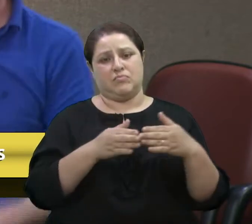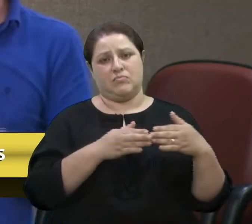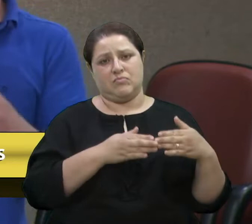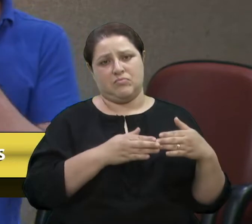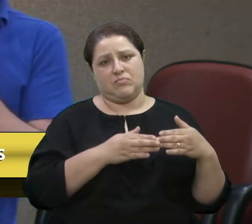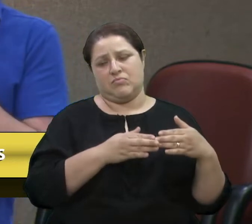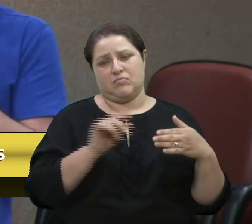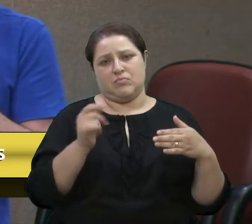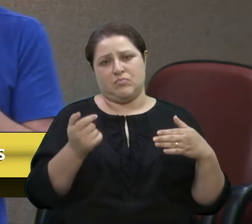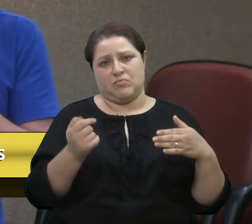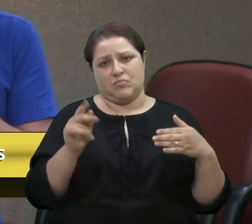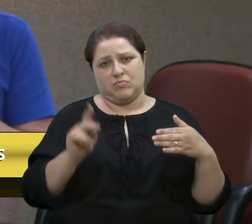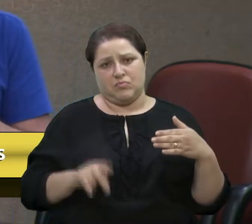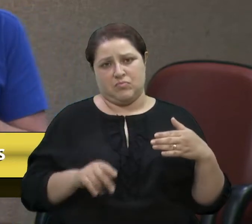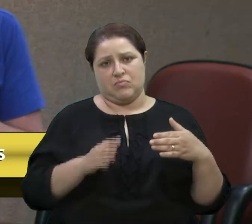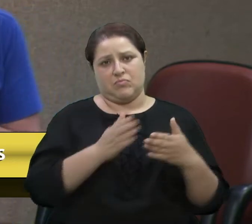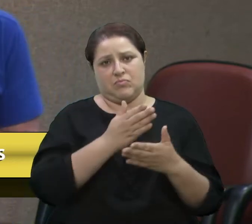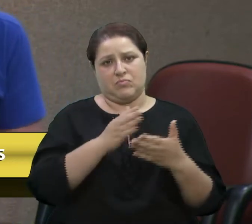Então, o que acontece?